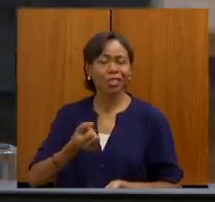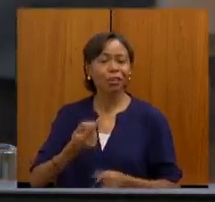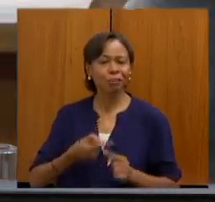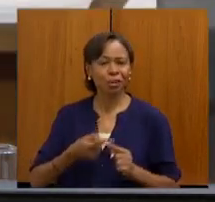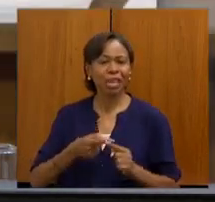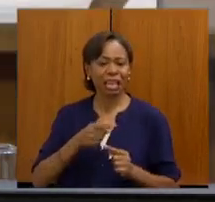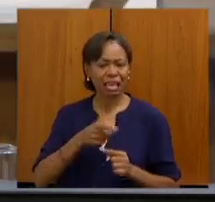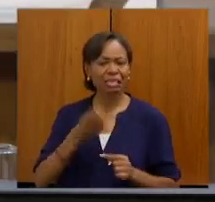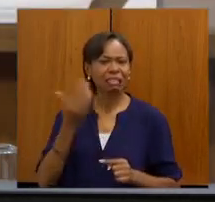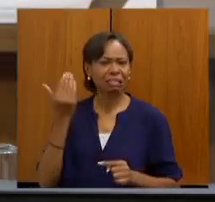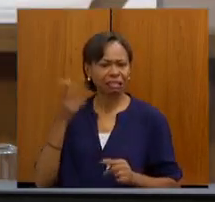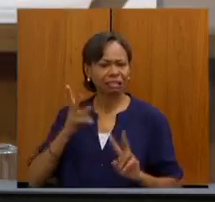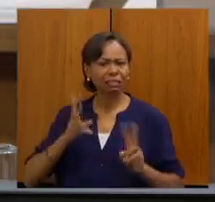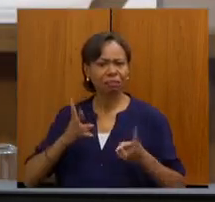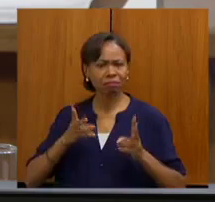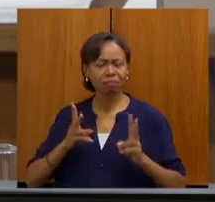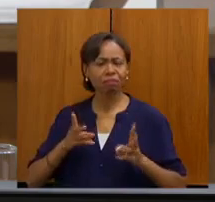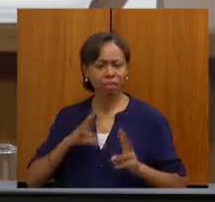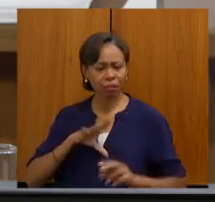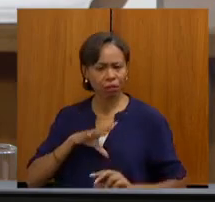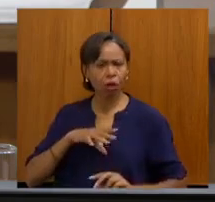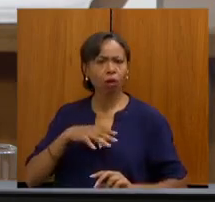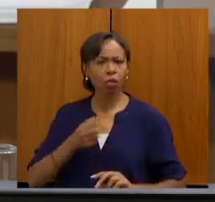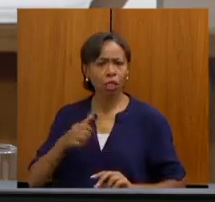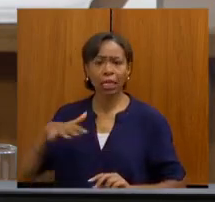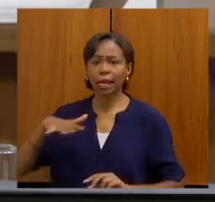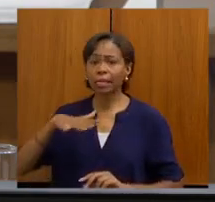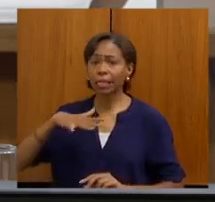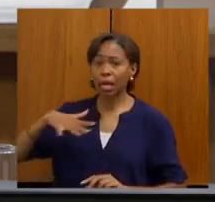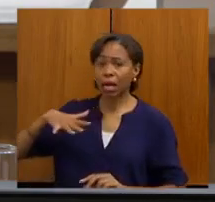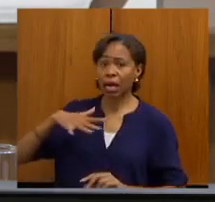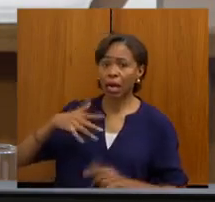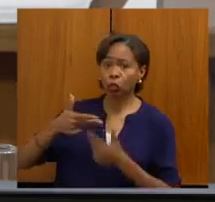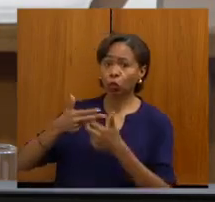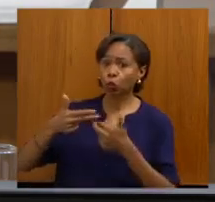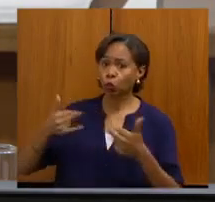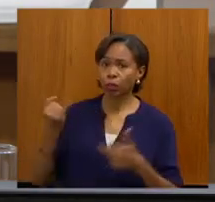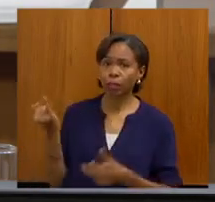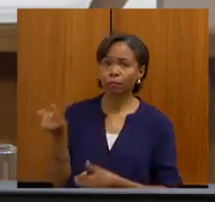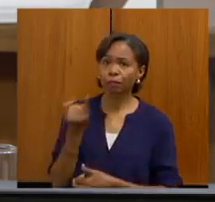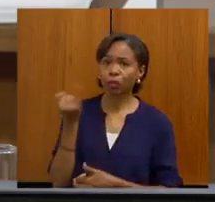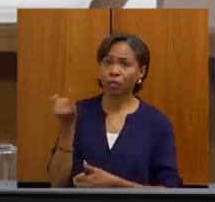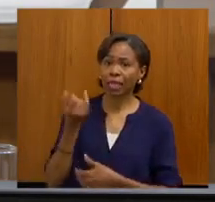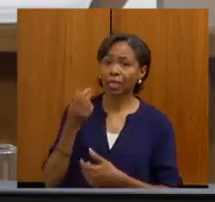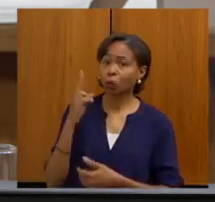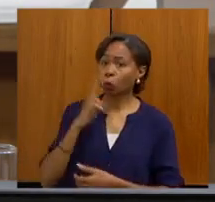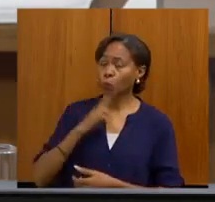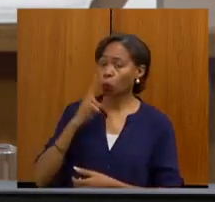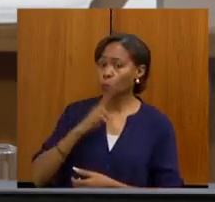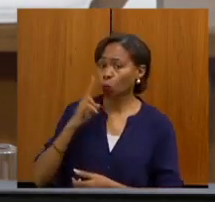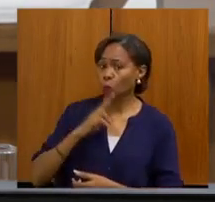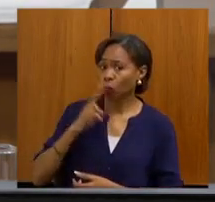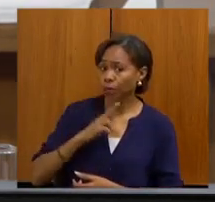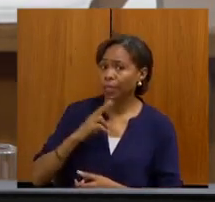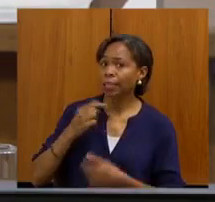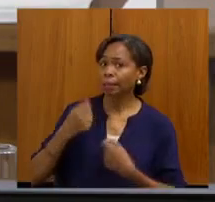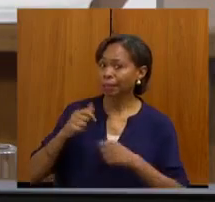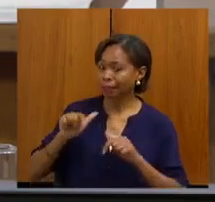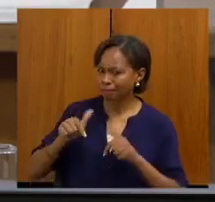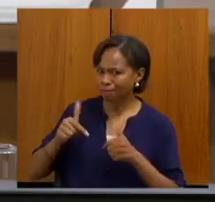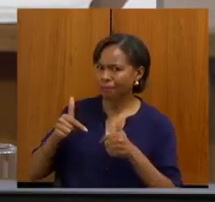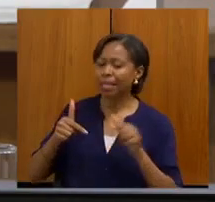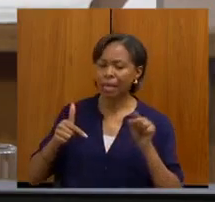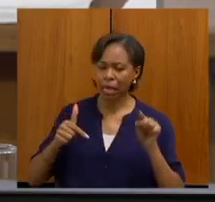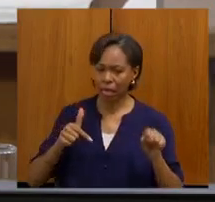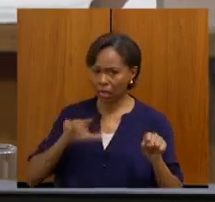esforços significativos dele em áreas importantíssimas e que precisavam com muita urgência do trato. E